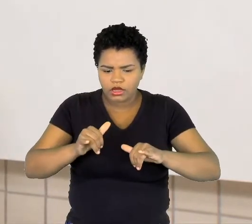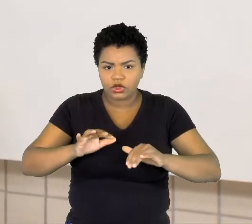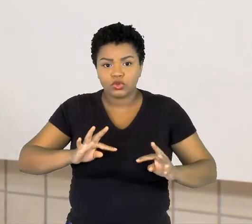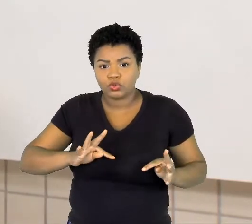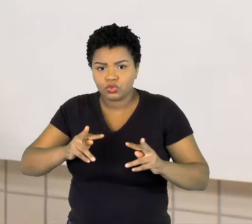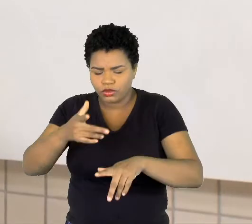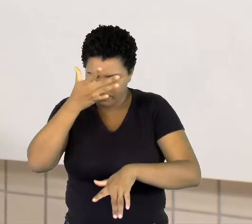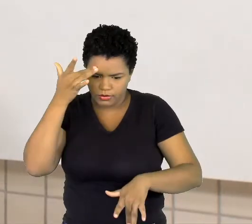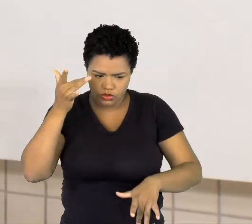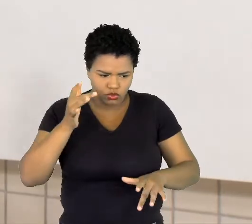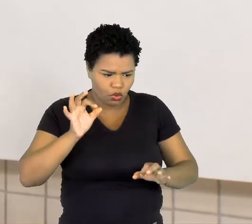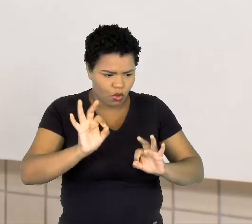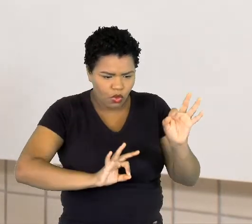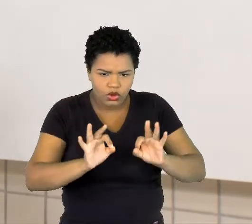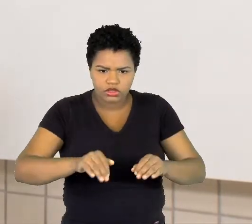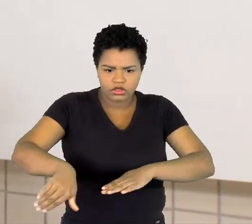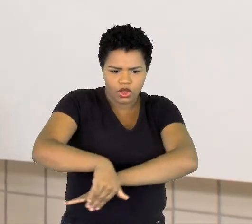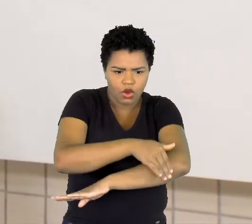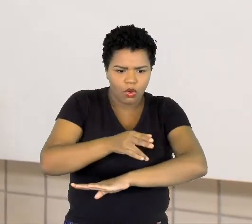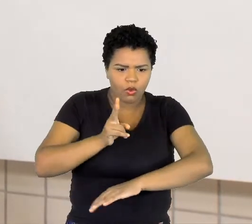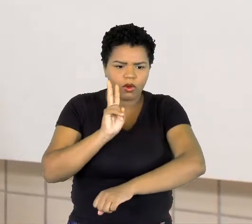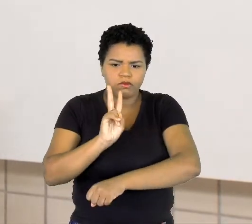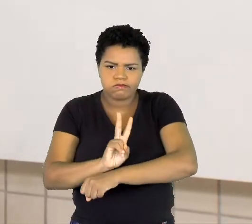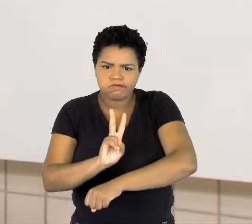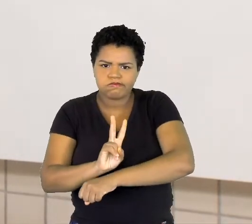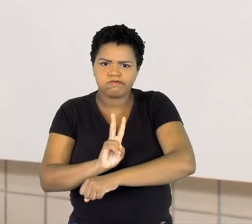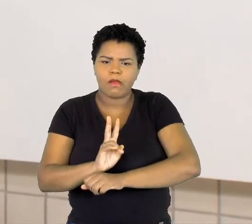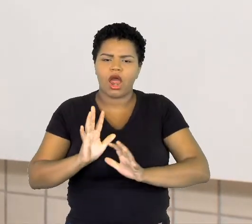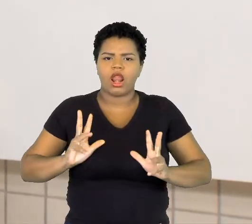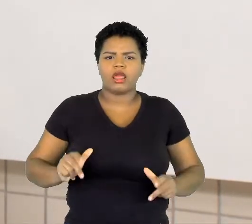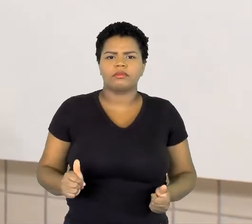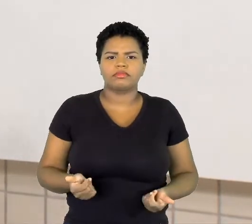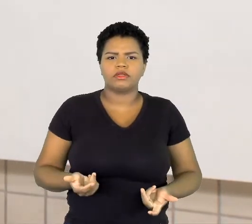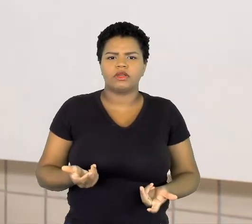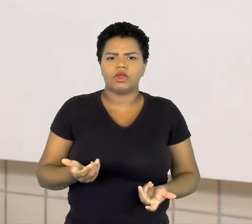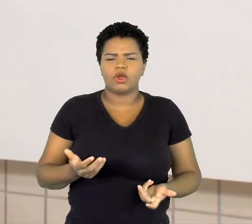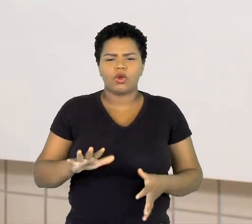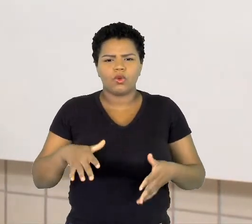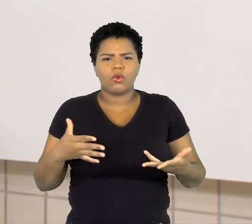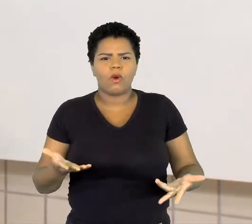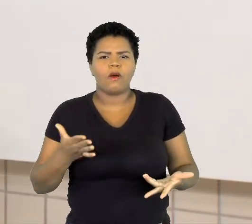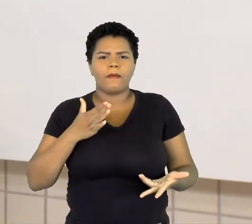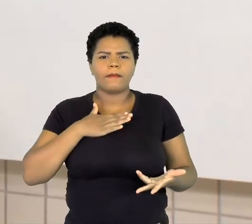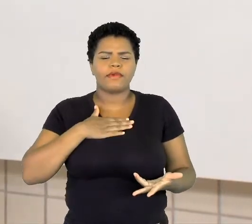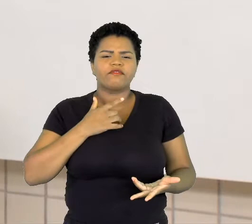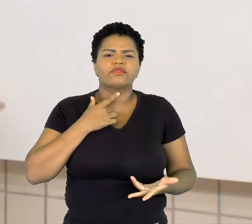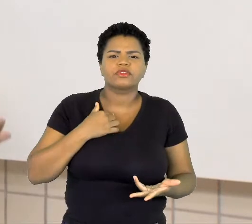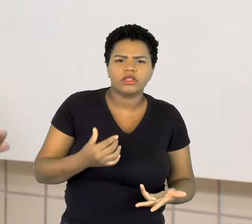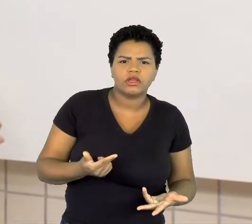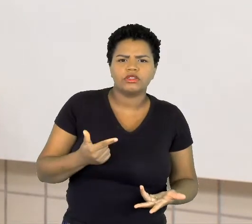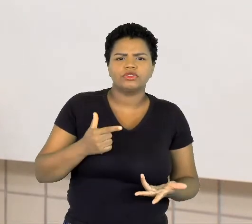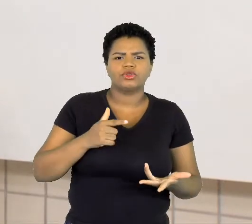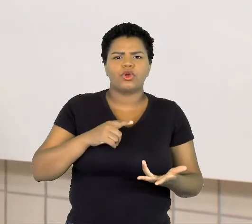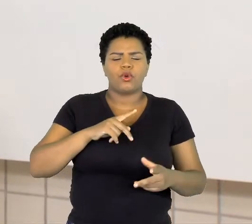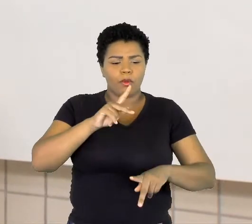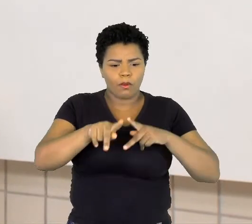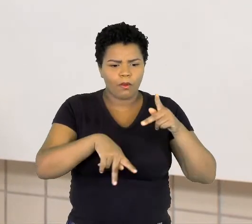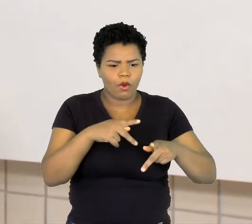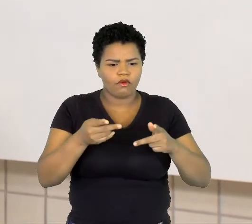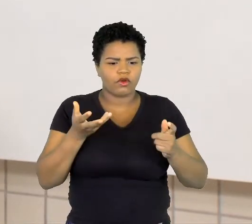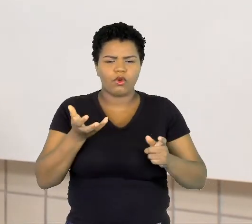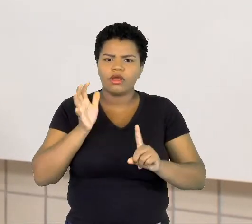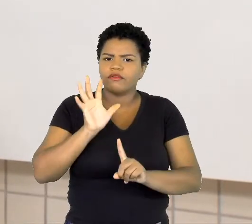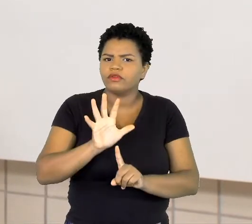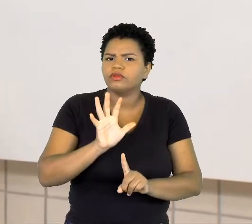a conservação. Aí, qual a minha intenção? Qual é o público que eu quero atingir para fazer isso que eu estou